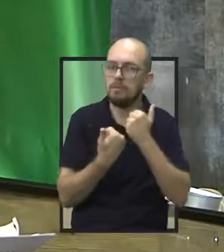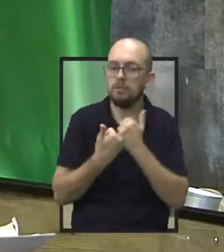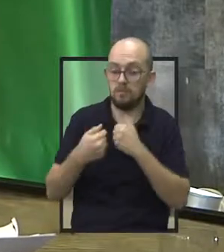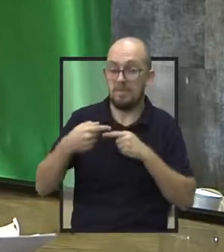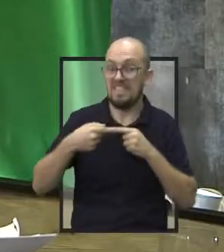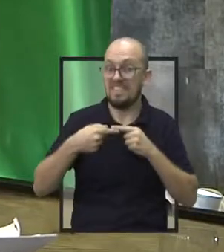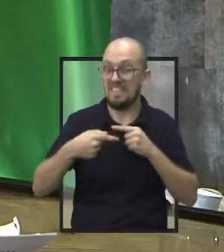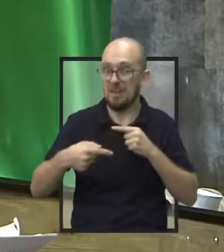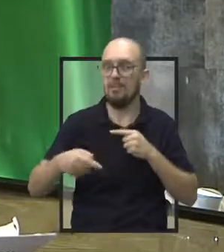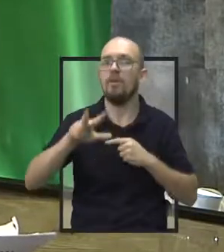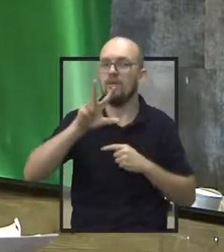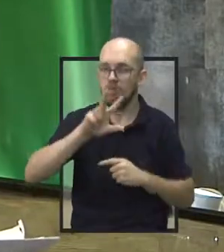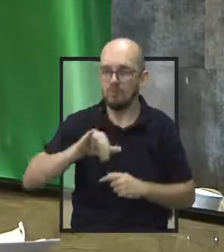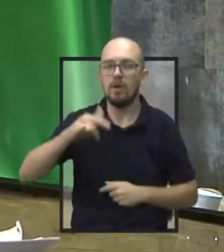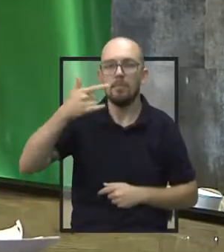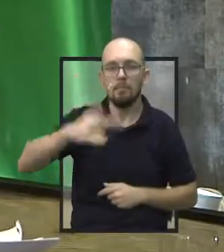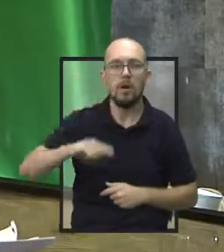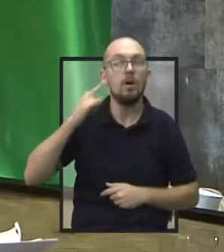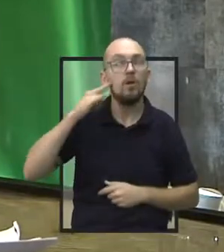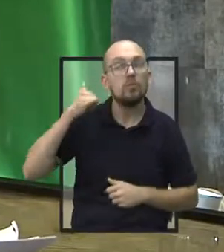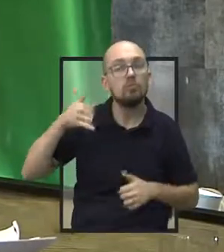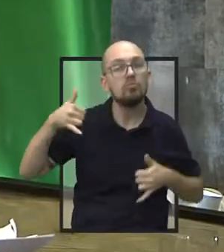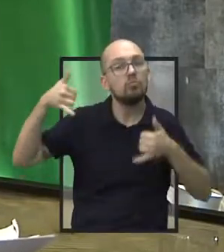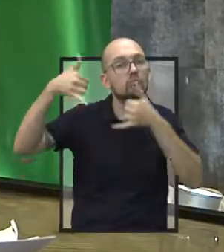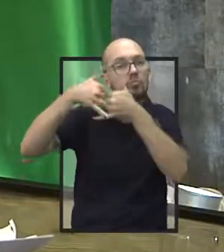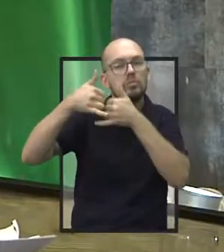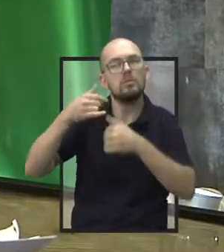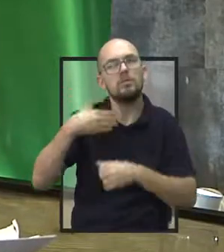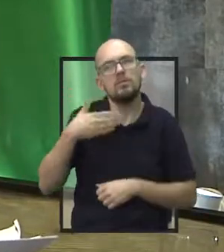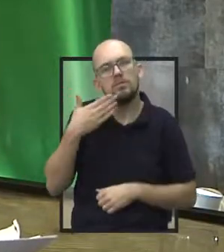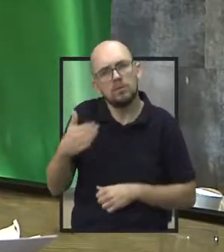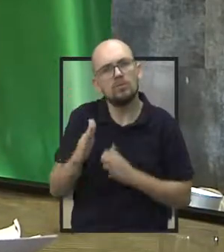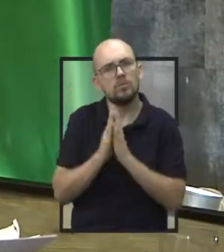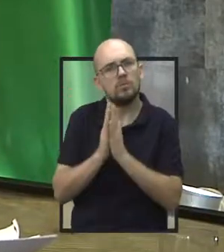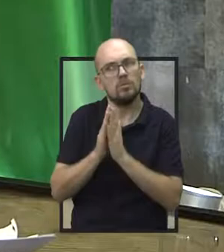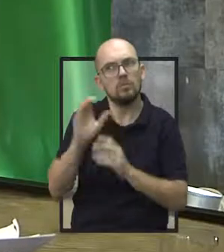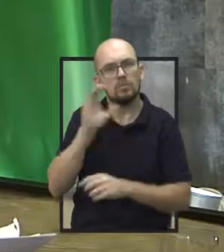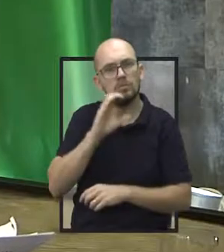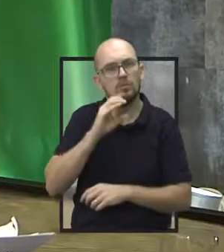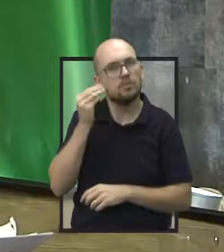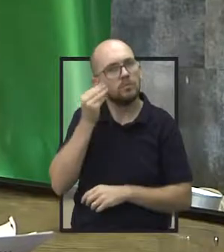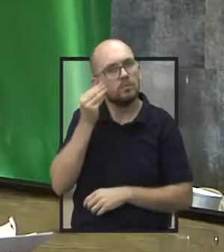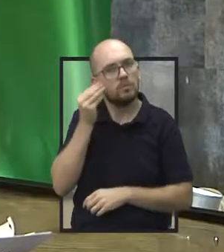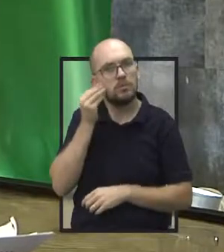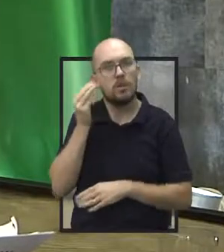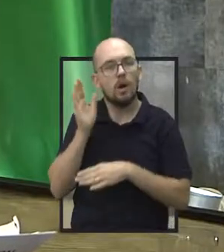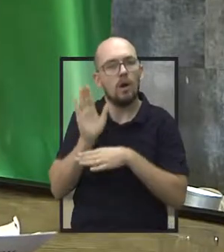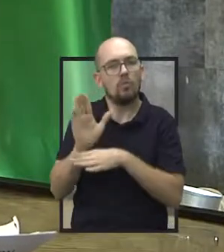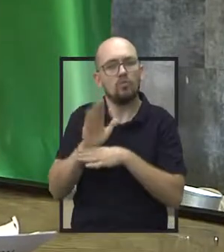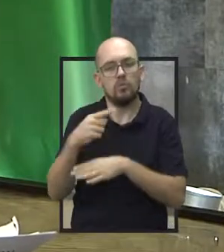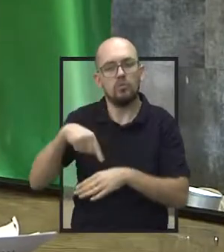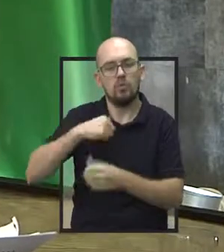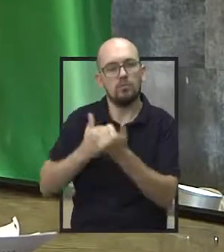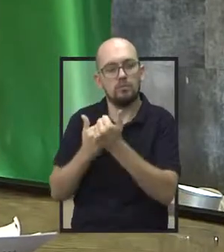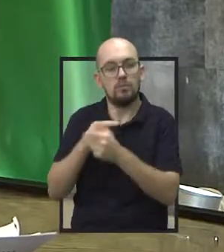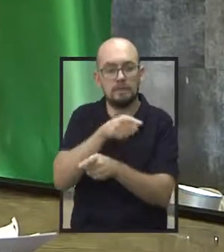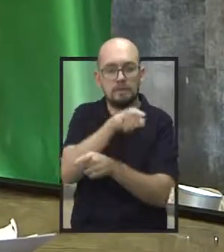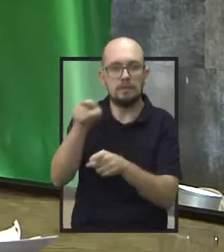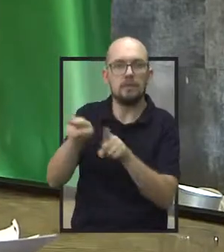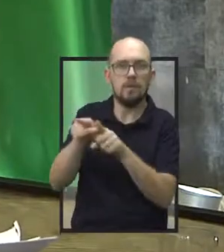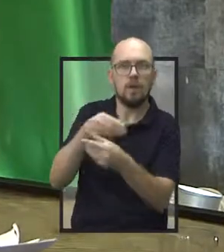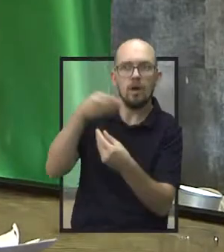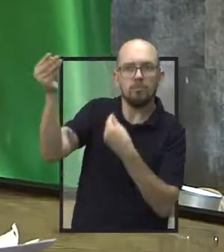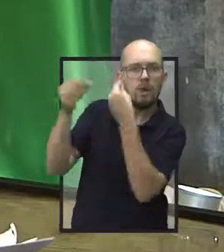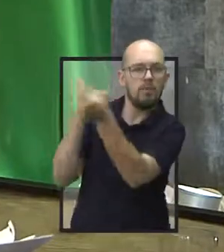aí, durante a semana, entrar em contato e pedir para que eles engrossem essa nossa fileira no sentido de encaminhar ofícios à FEBRABAN,